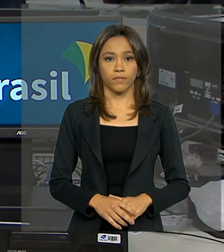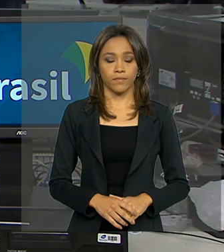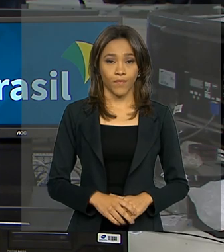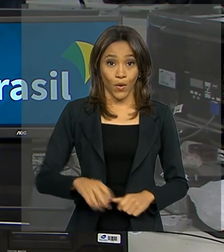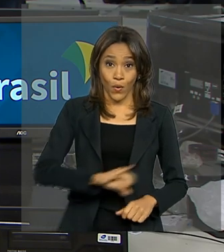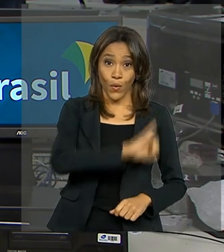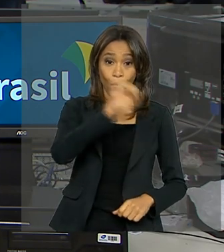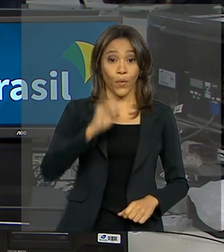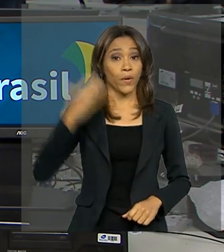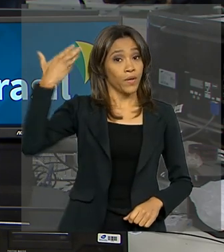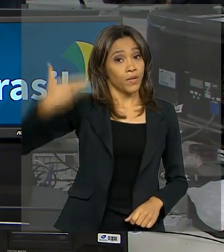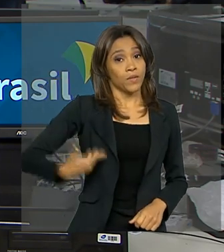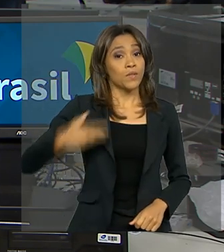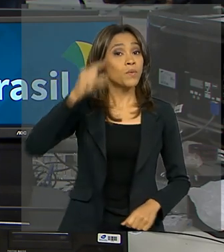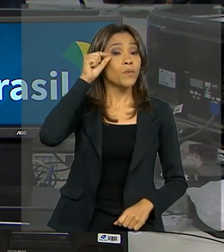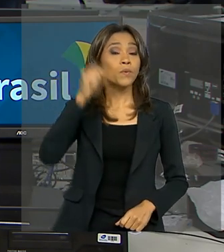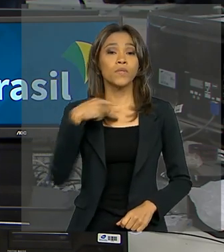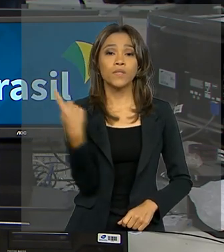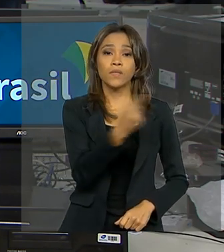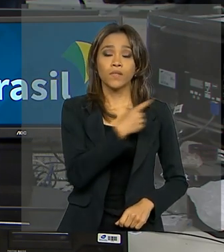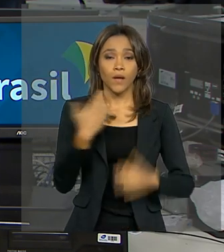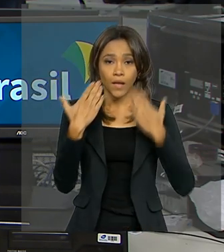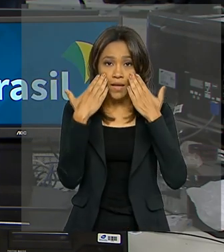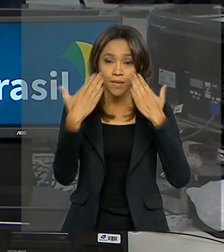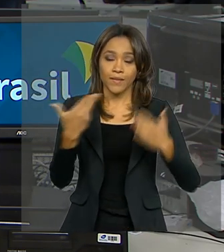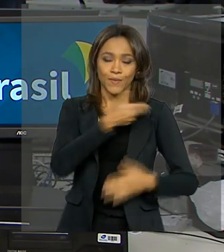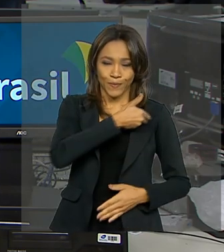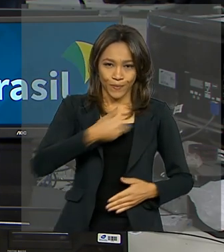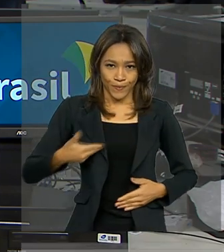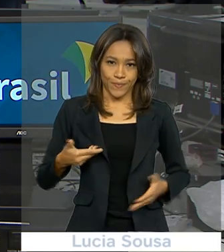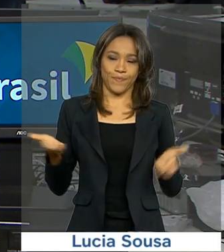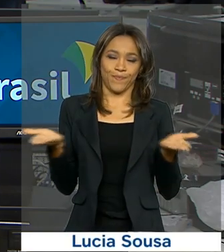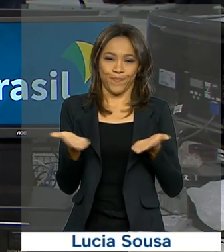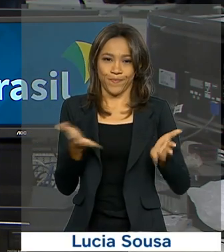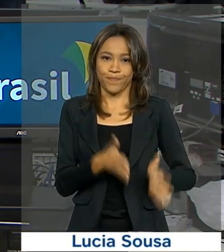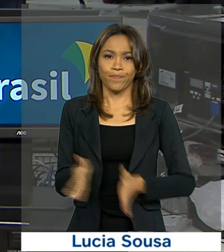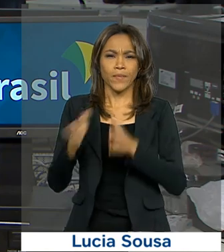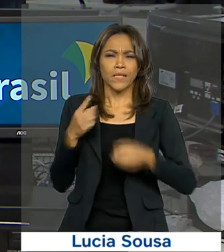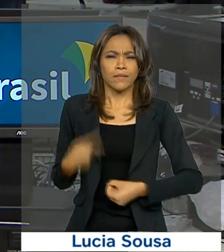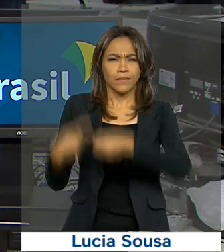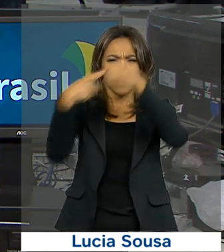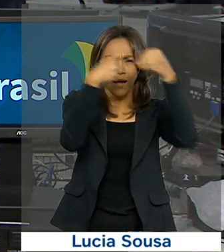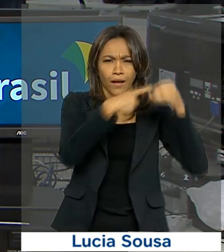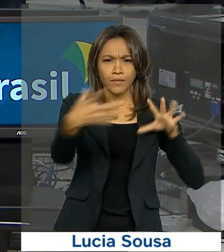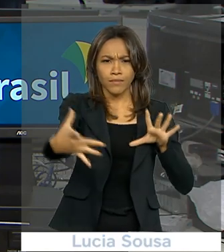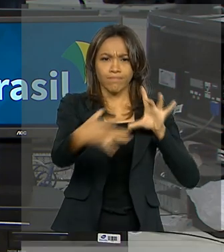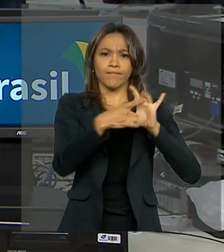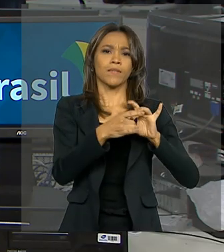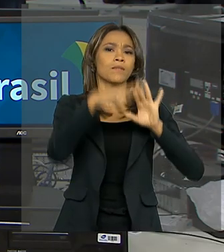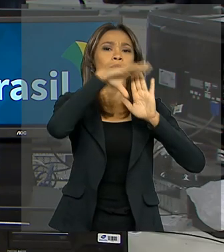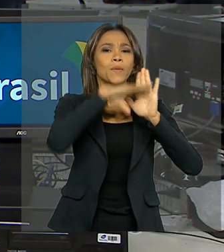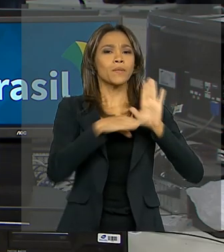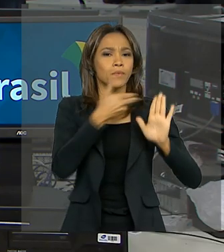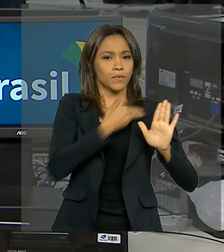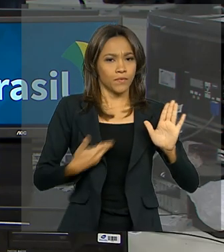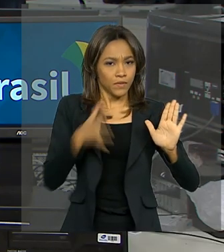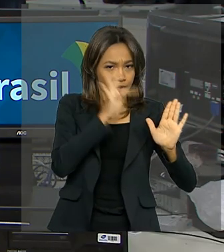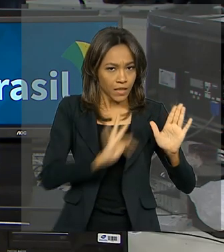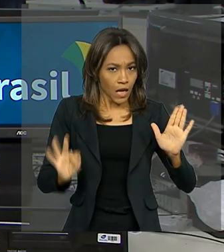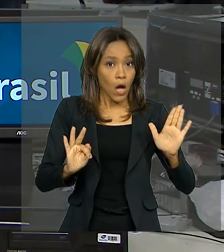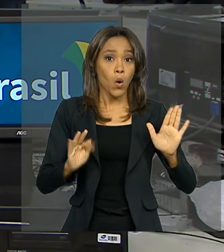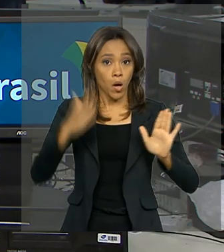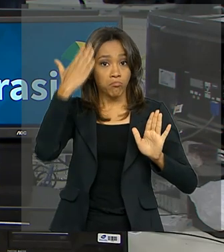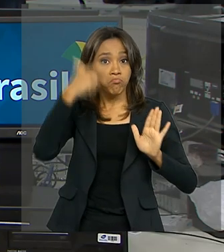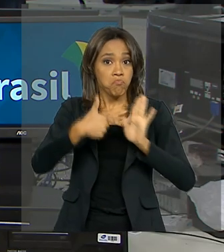Olá, eu sou Roberto Camargo e estamos no ar com o Governo Agora. Cidades que integram o programa Em Frente Brasil registraram